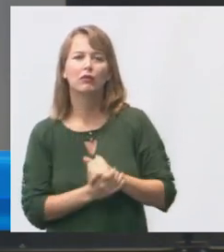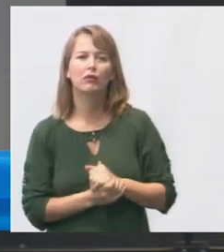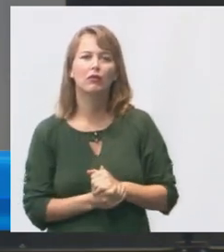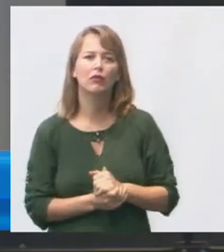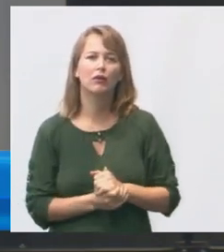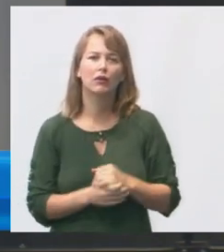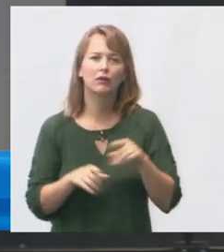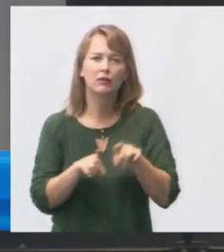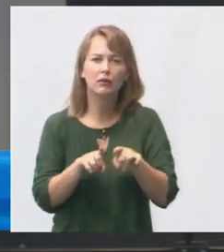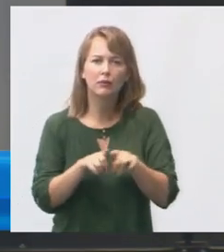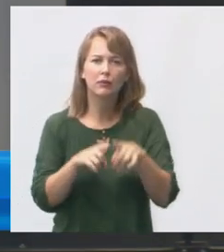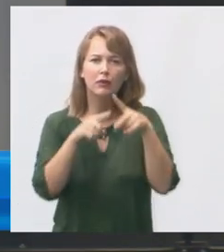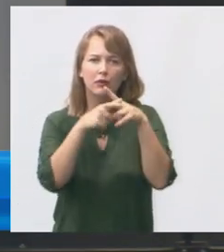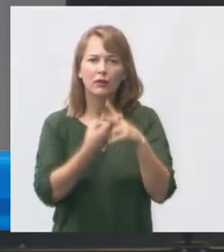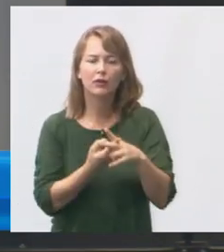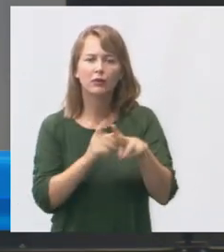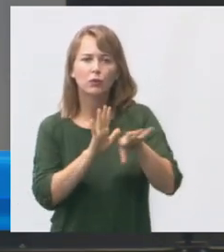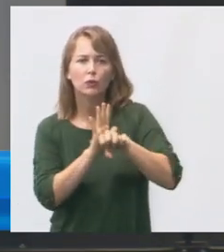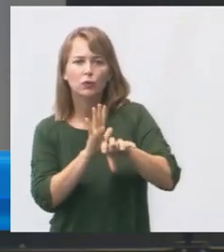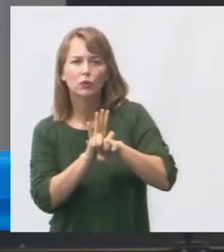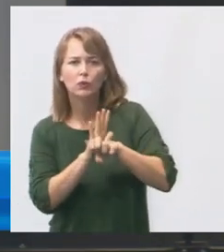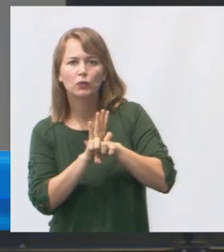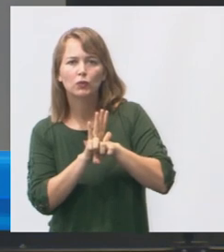aqui também correção das infiltrações